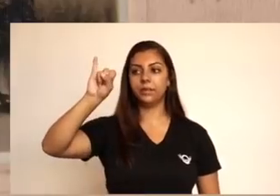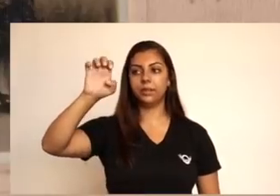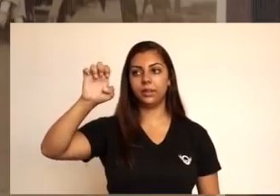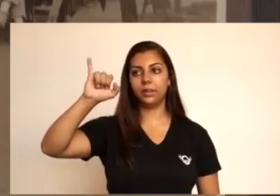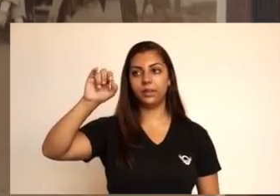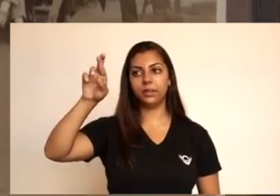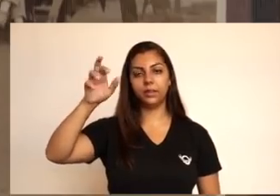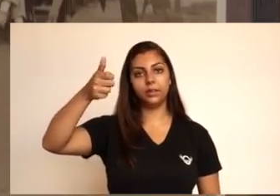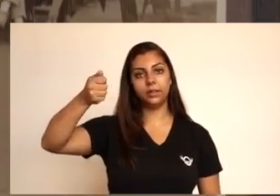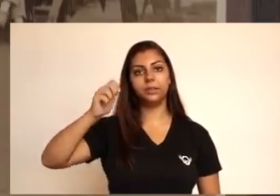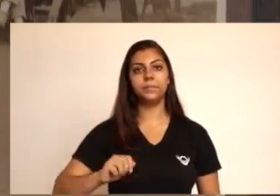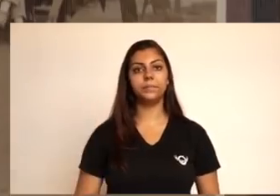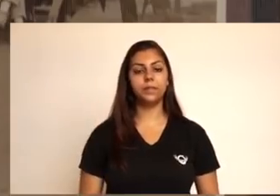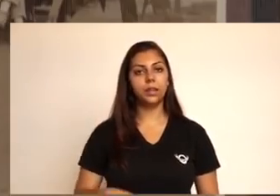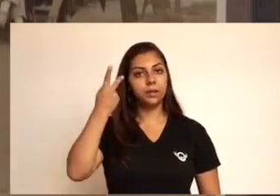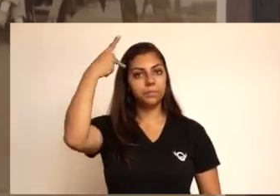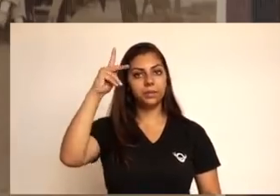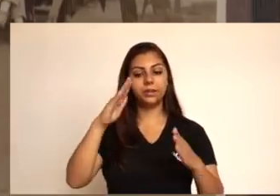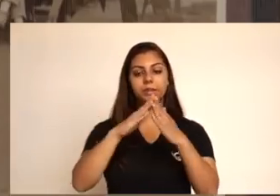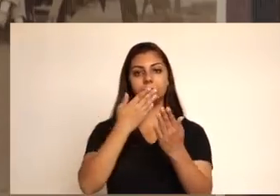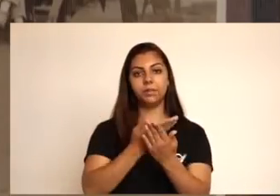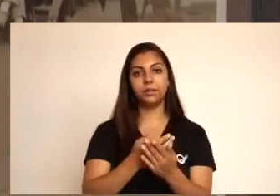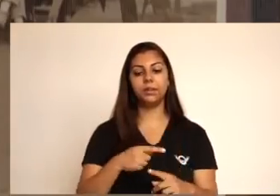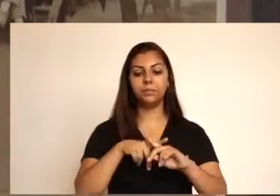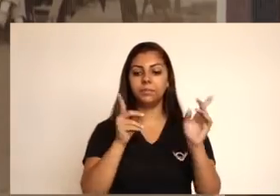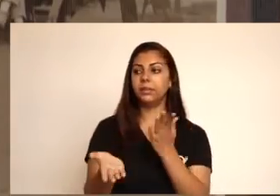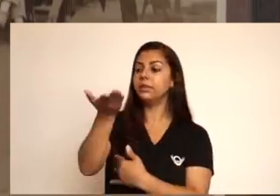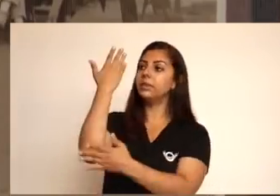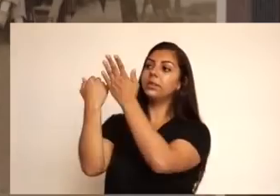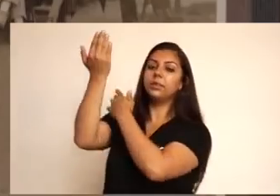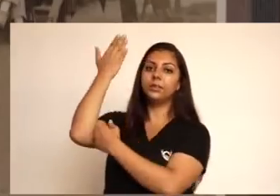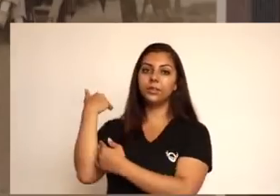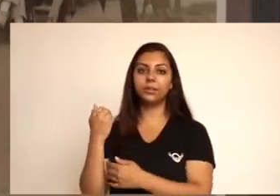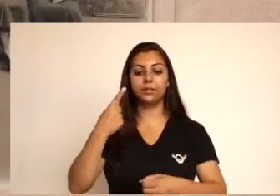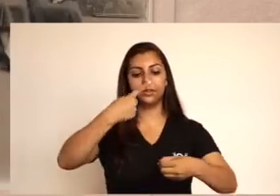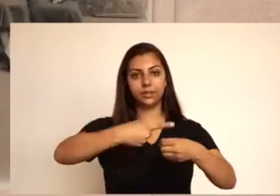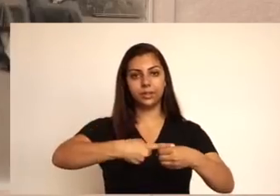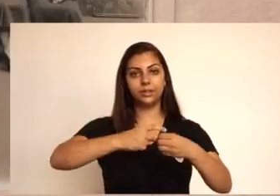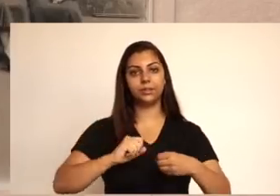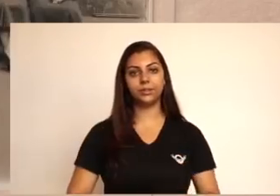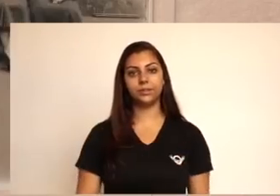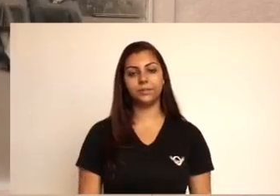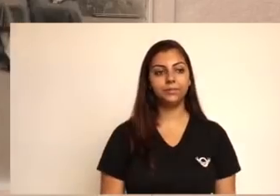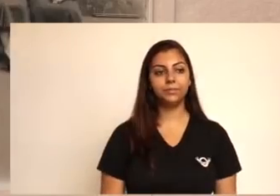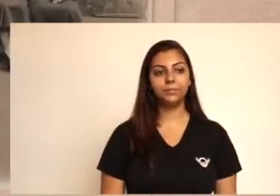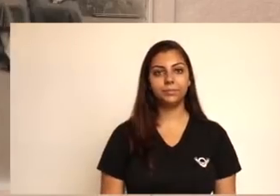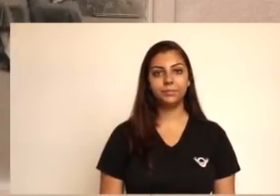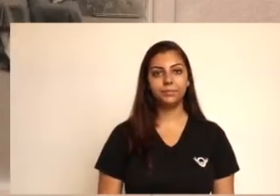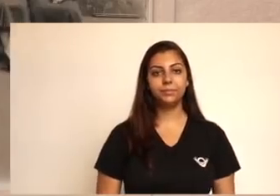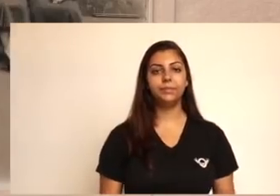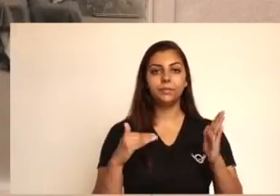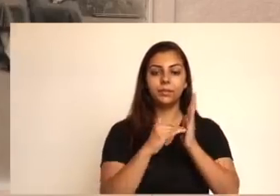de para Em